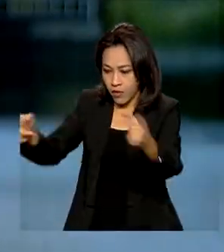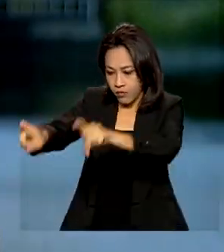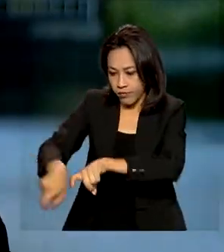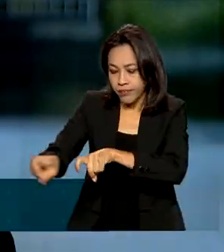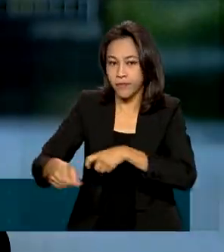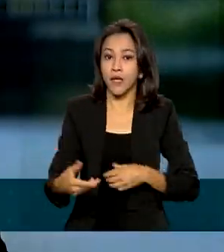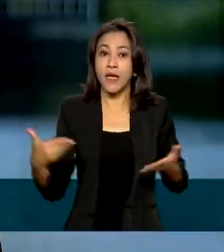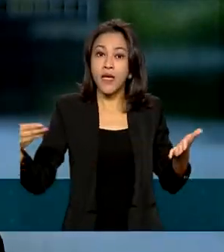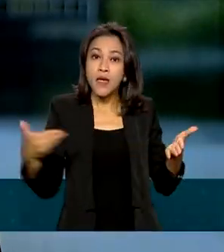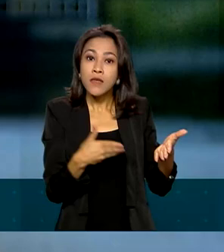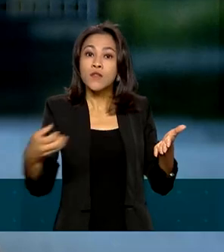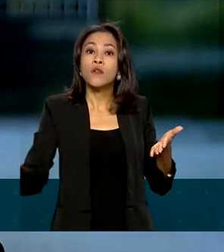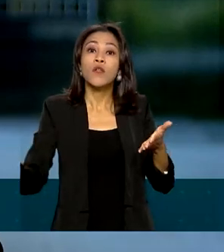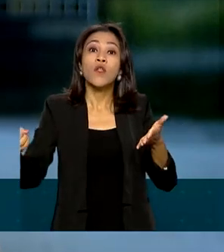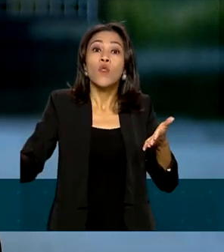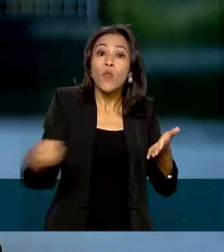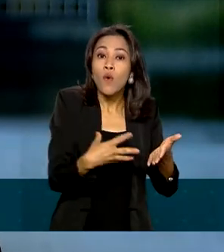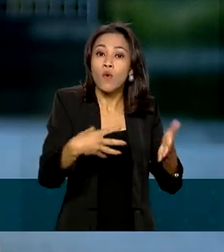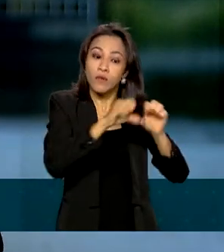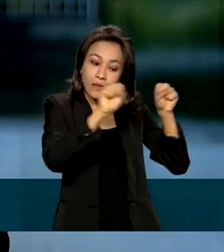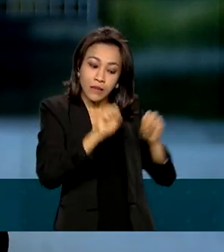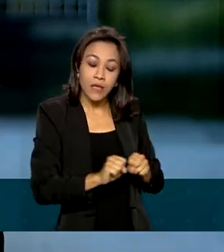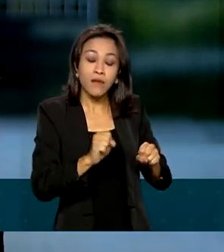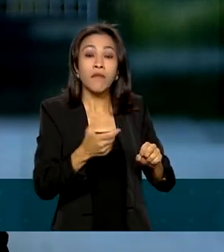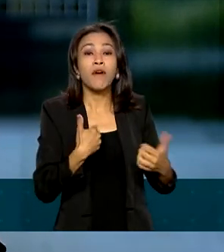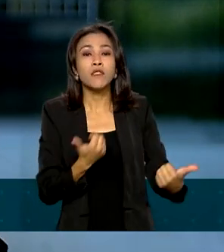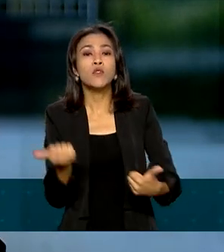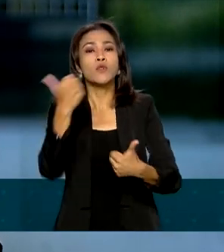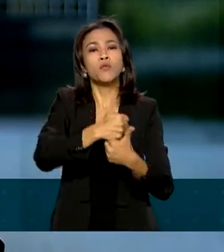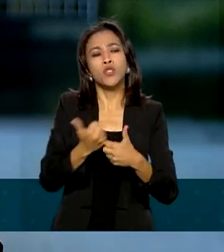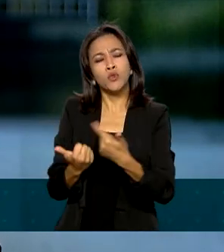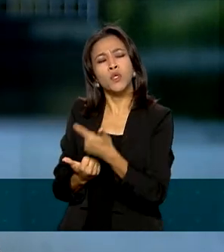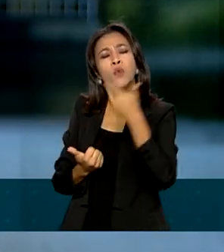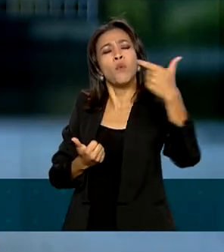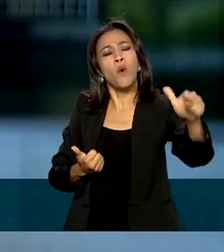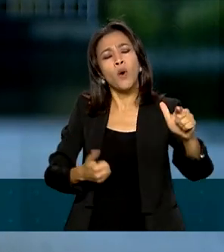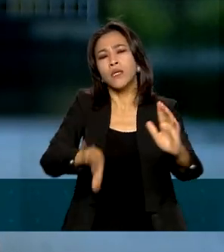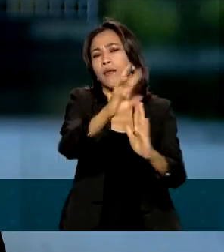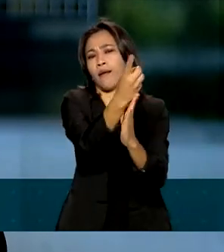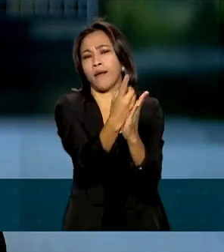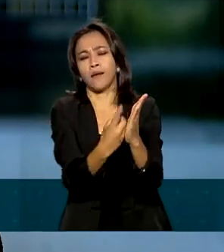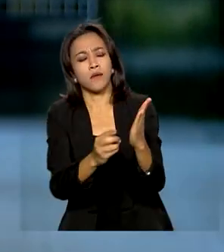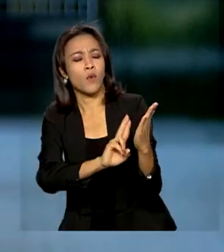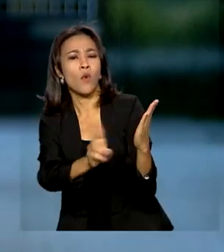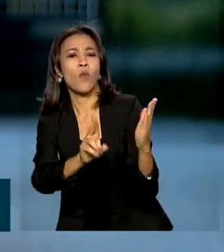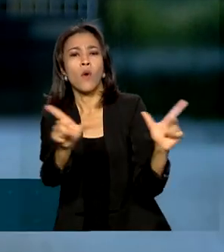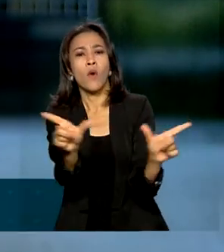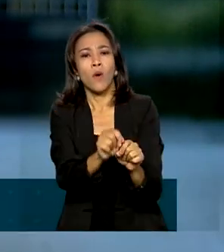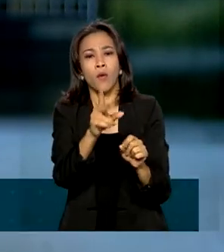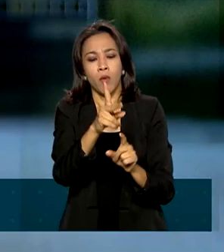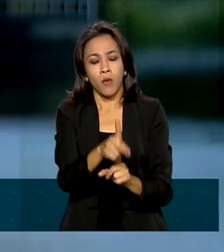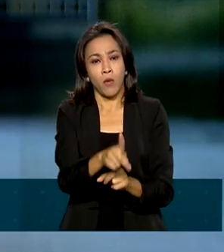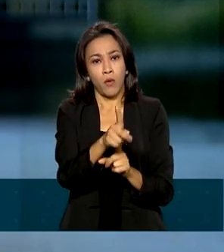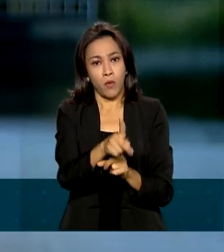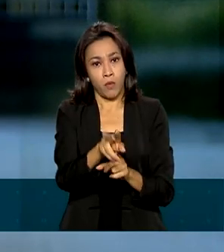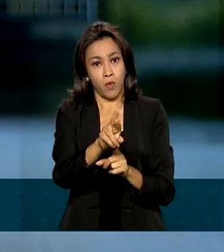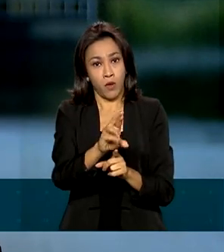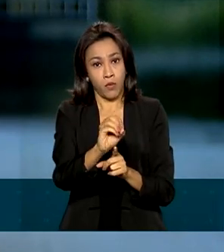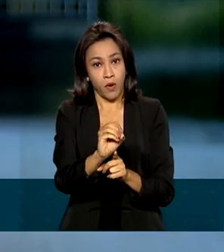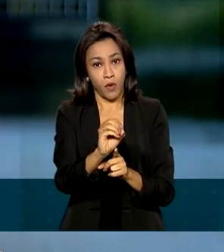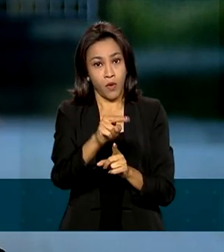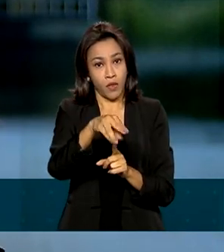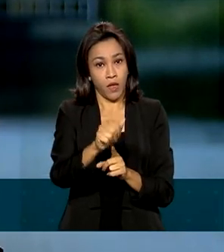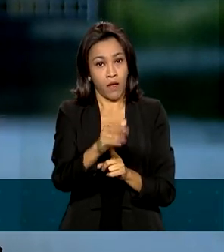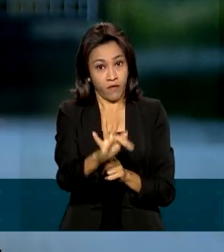substituir a declaração de aptidão ao Pronaf. Por isso, quem ainda não se inscreveu, tem até o dia 31 de outubro